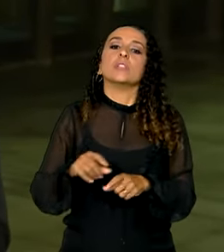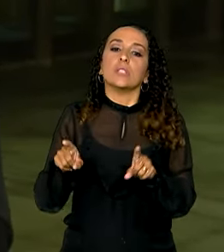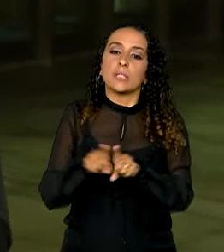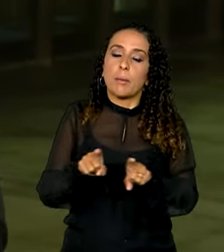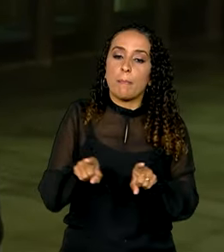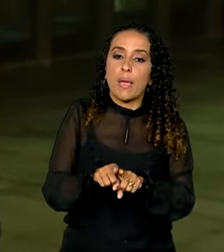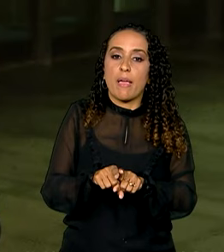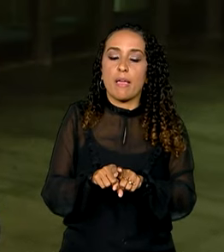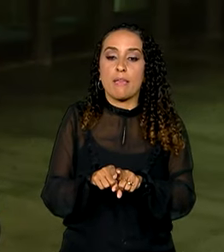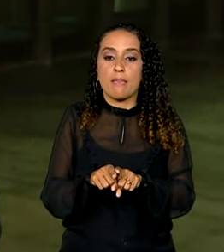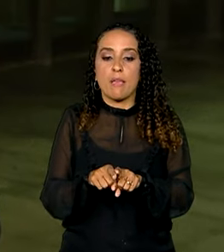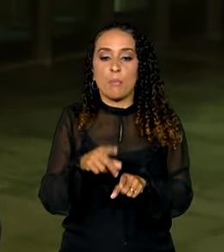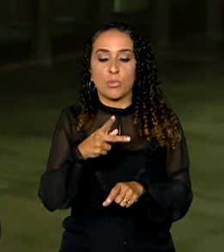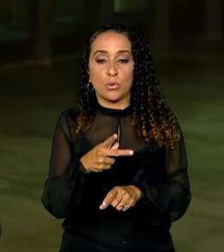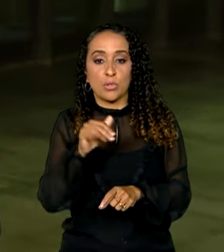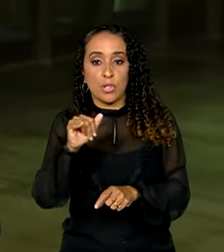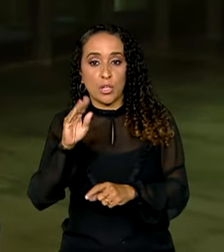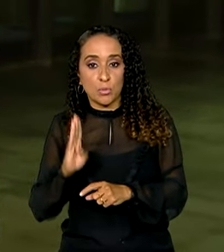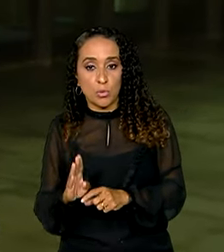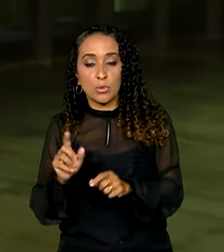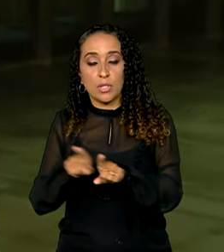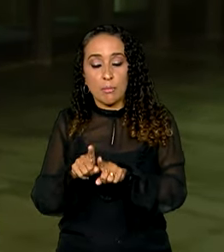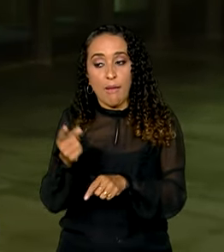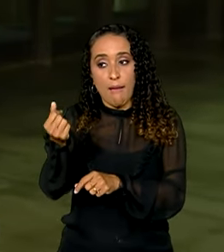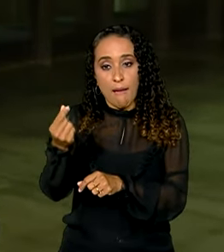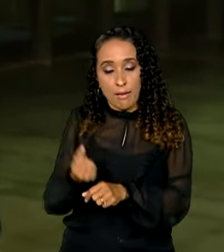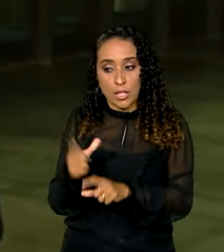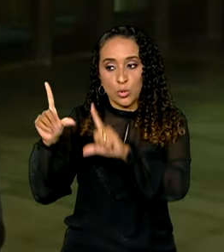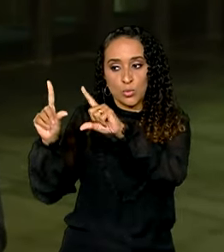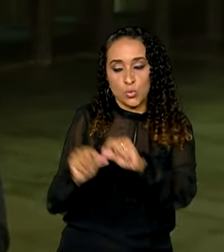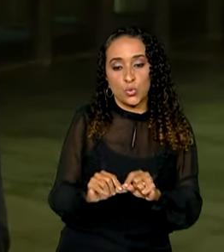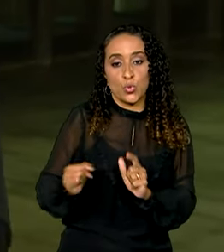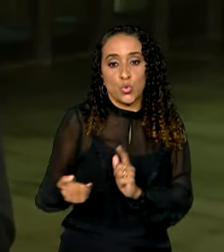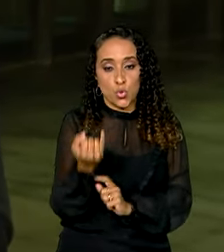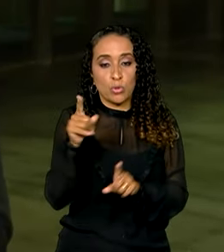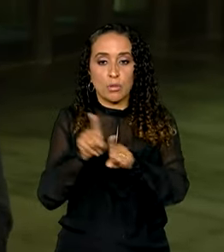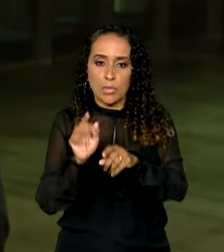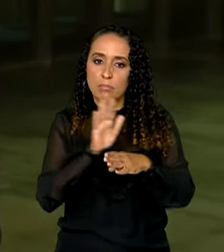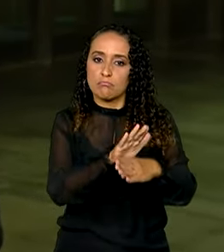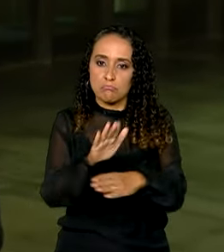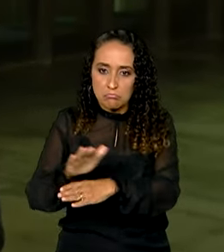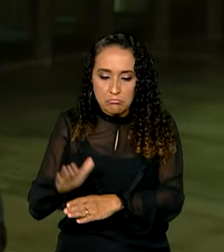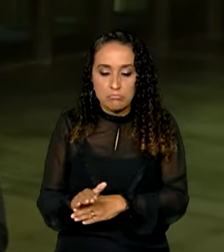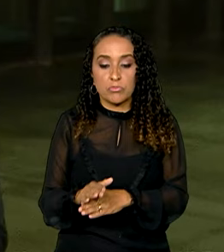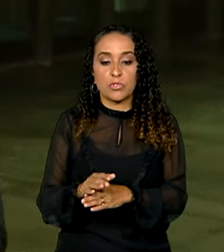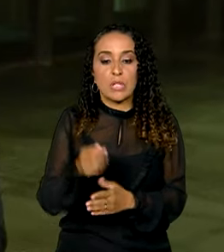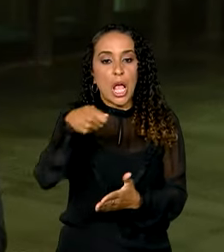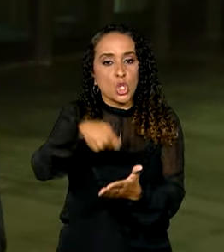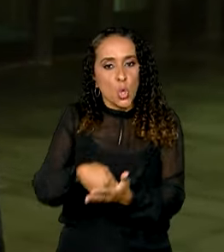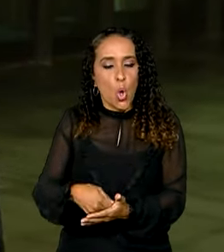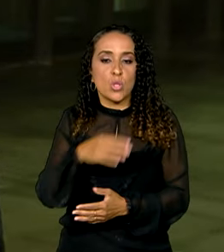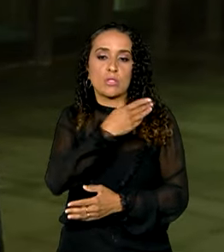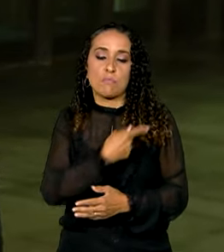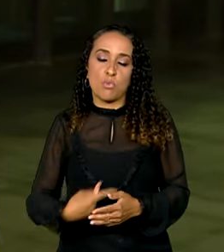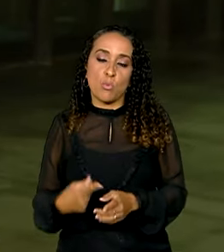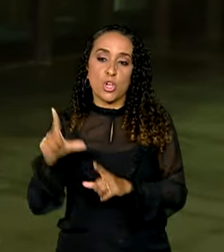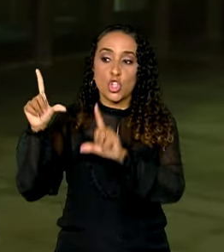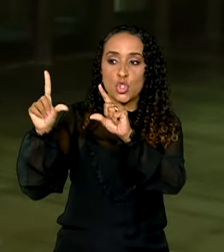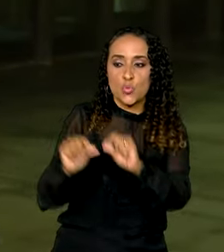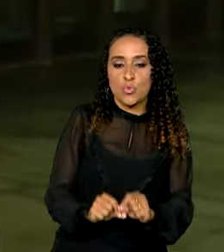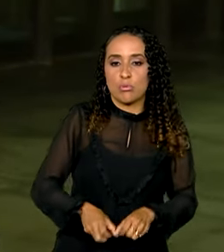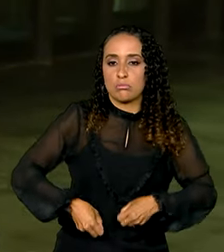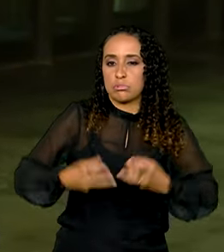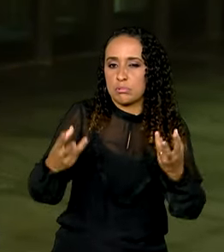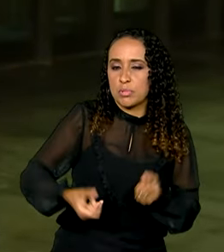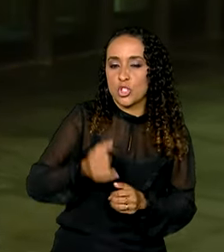emprego e a renda. E, olha, as reduções de juros também favorecem as contas públicas, porque diminuem as despesas